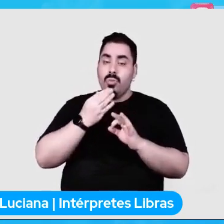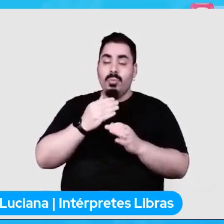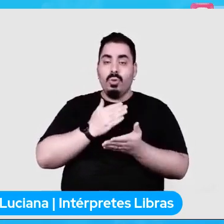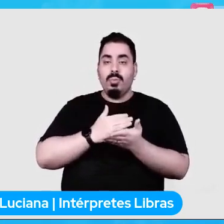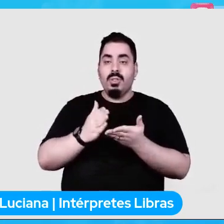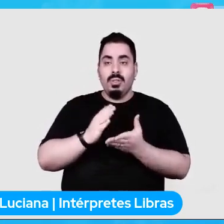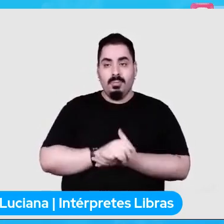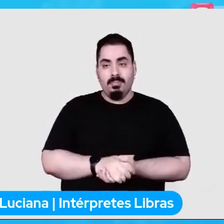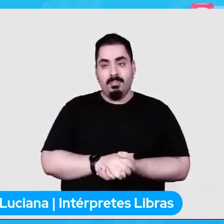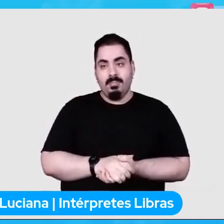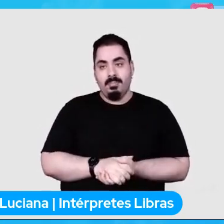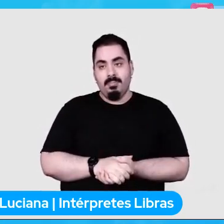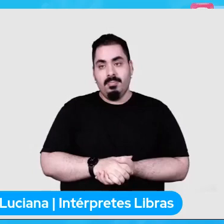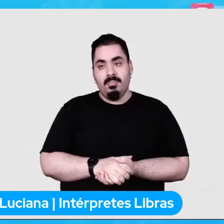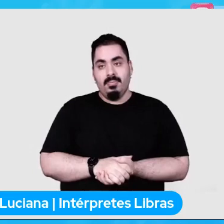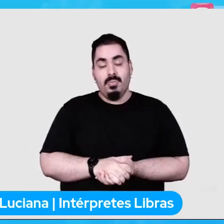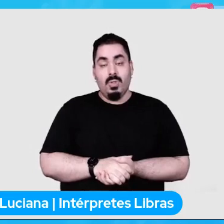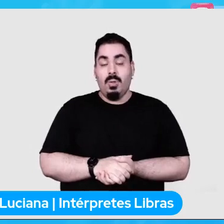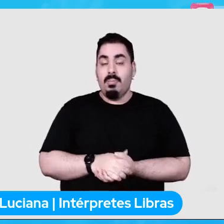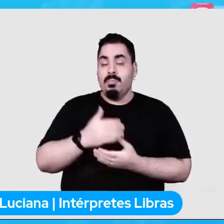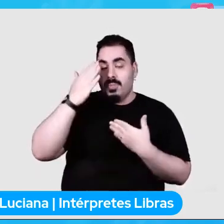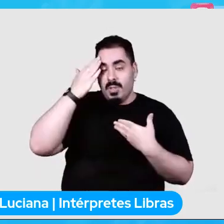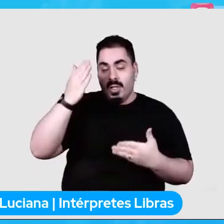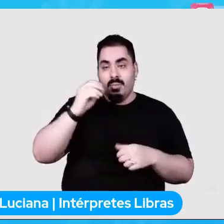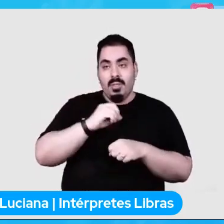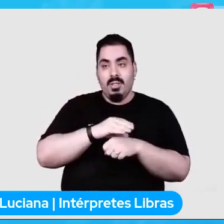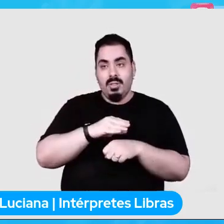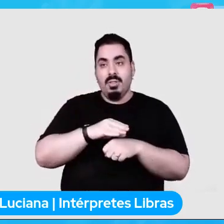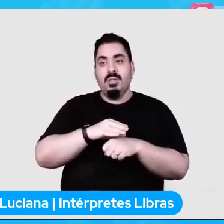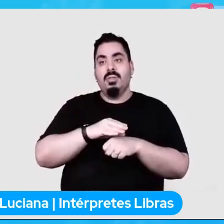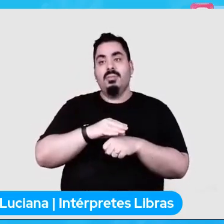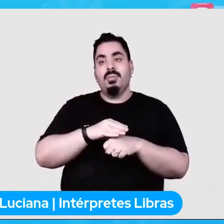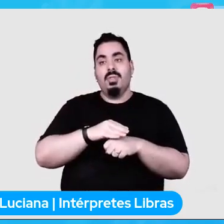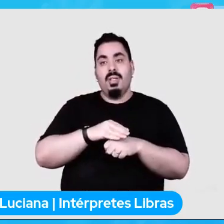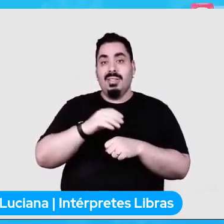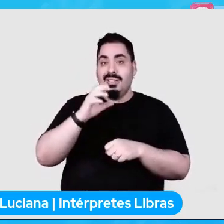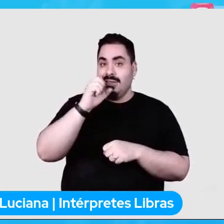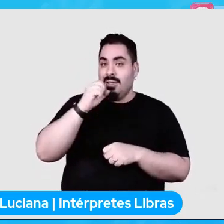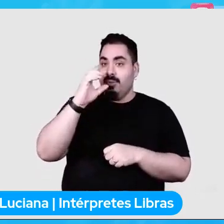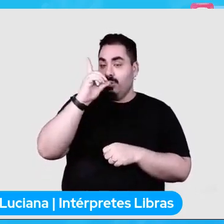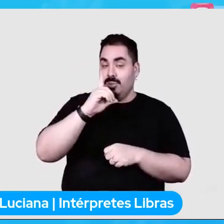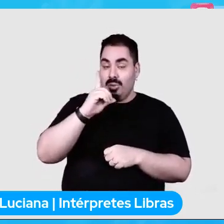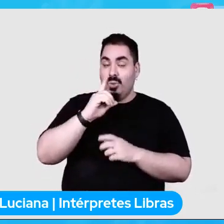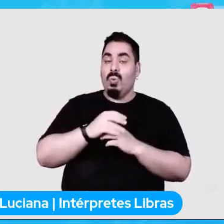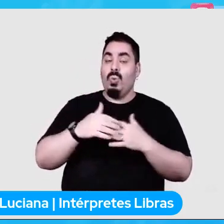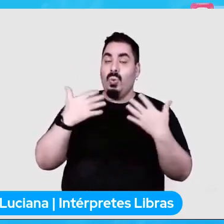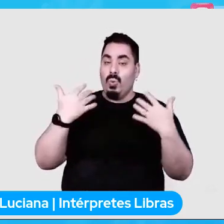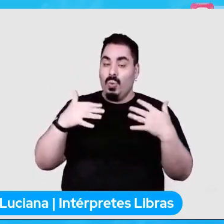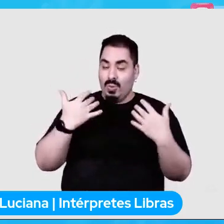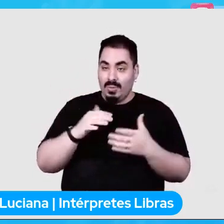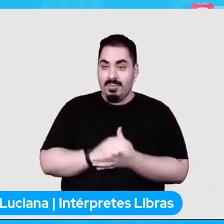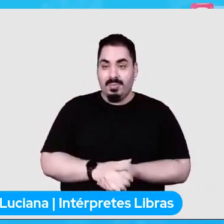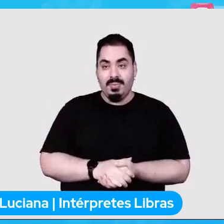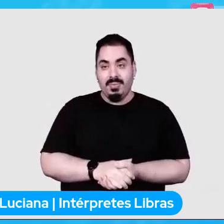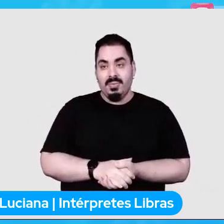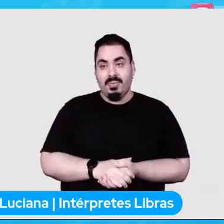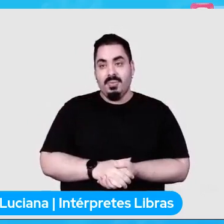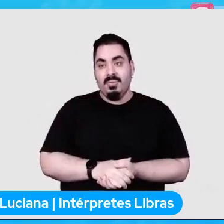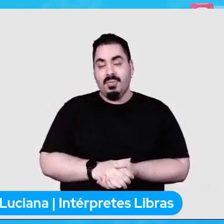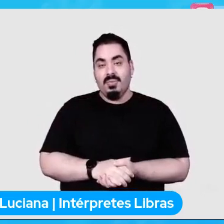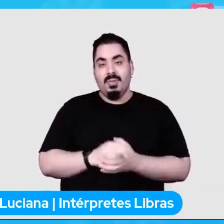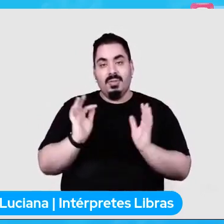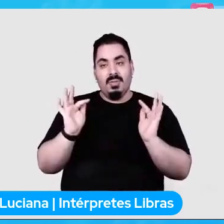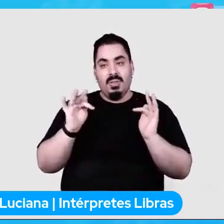excelente obrigada pela dica aí fim de semana vai lombar né vamos lá finalizando o